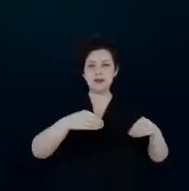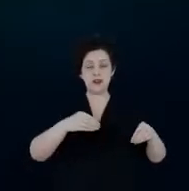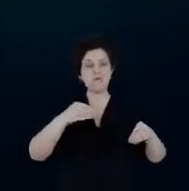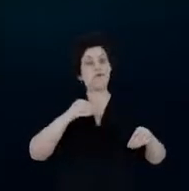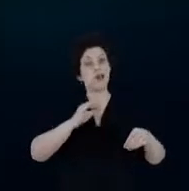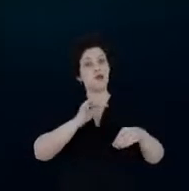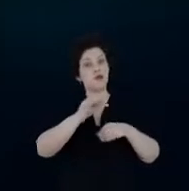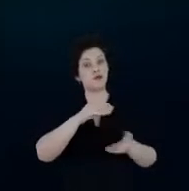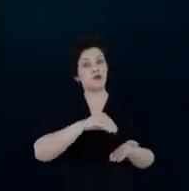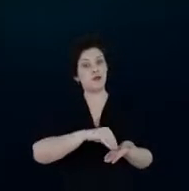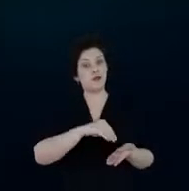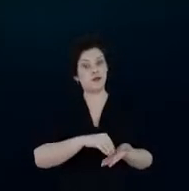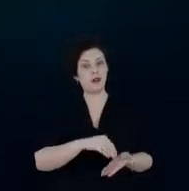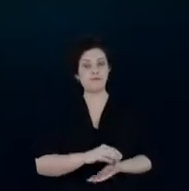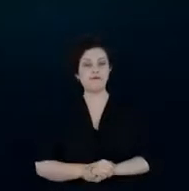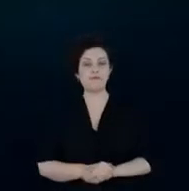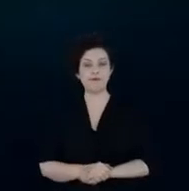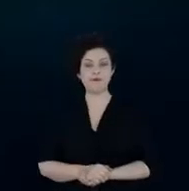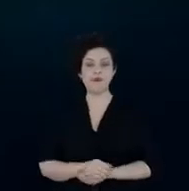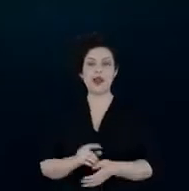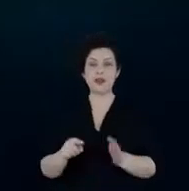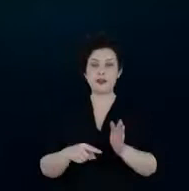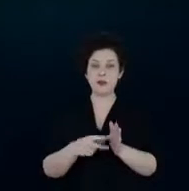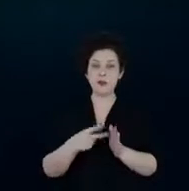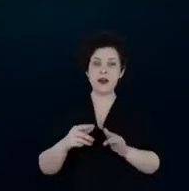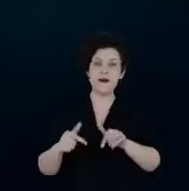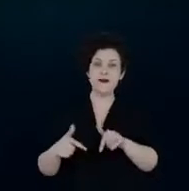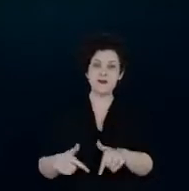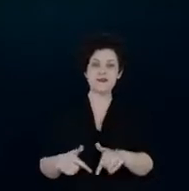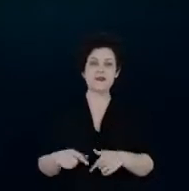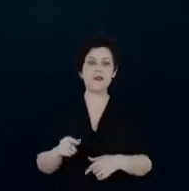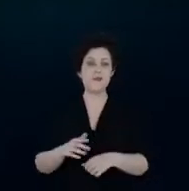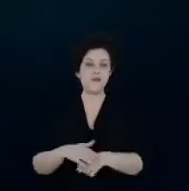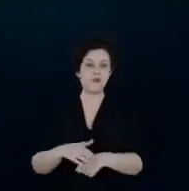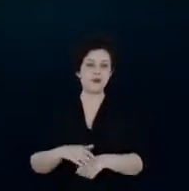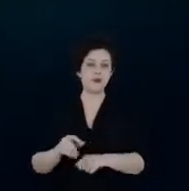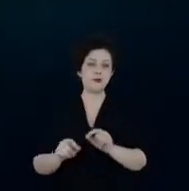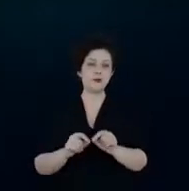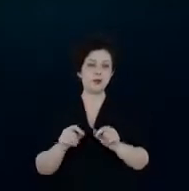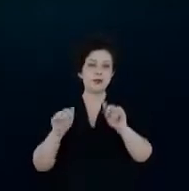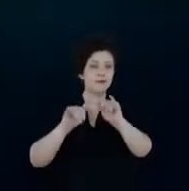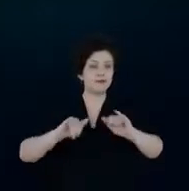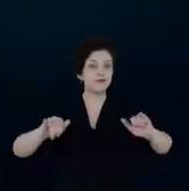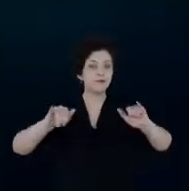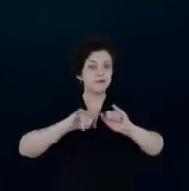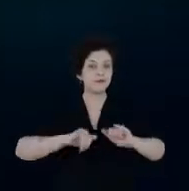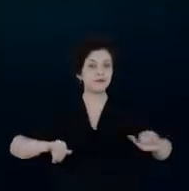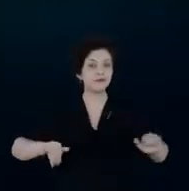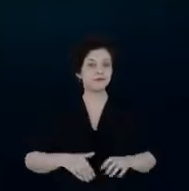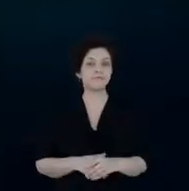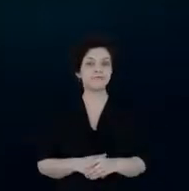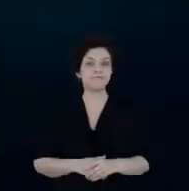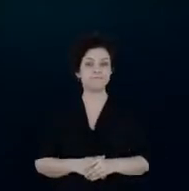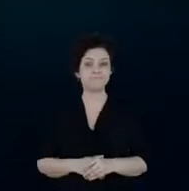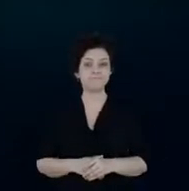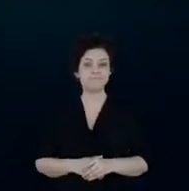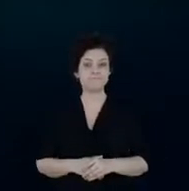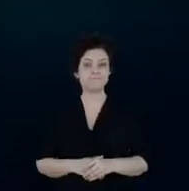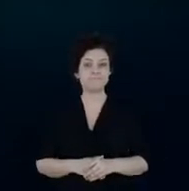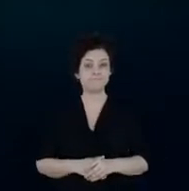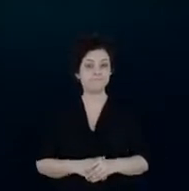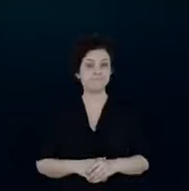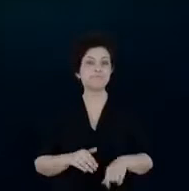primeiras ações foram as ações de merchandising, que foram